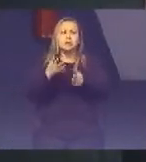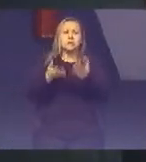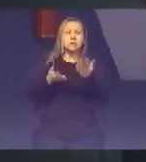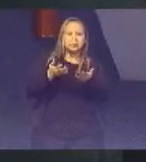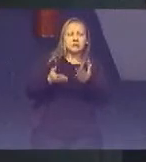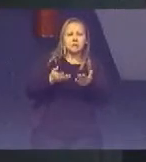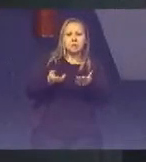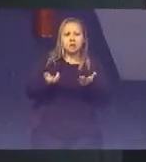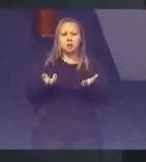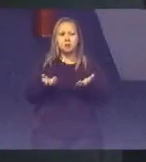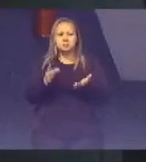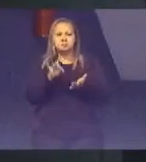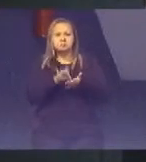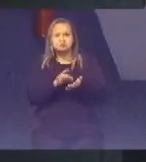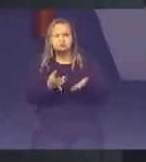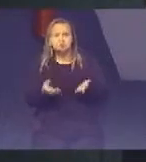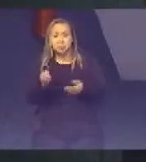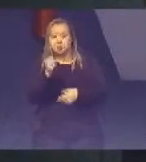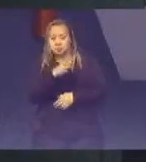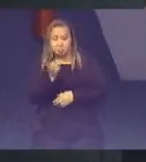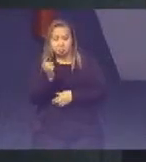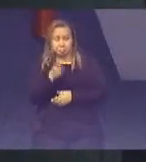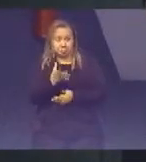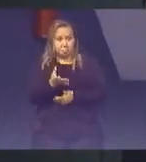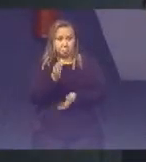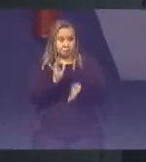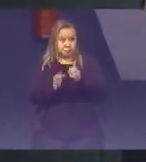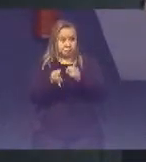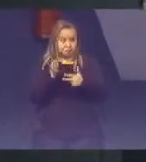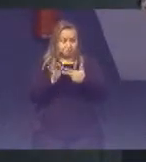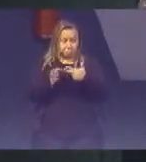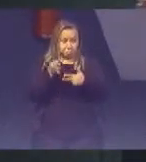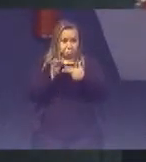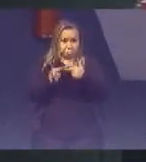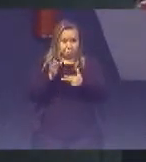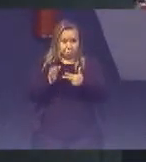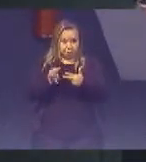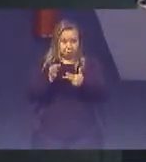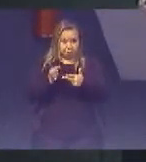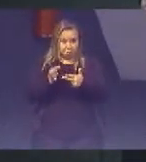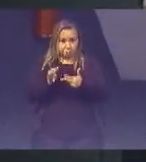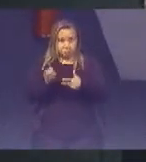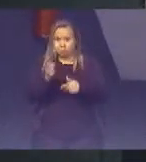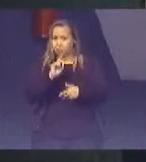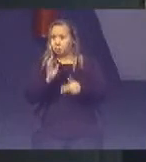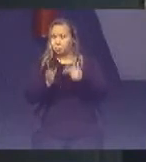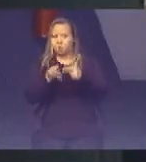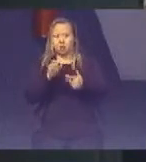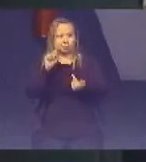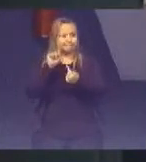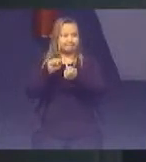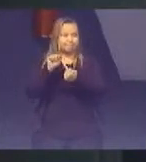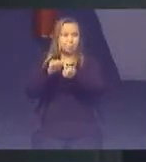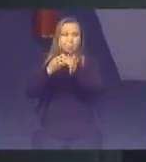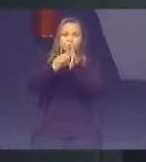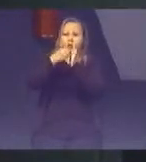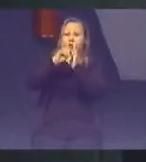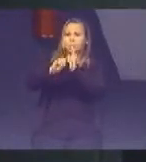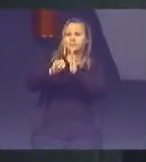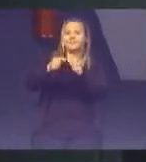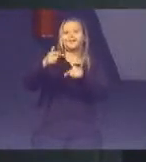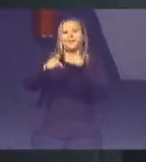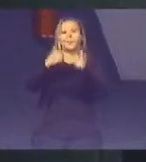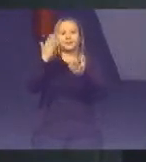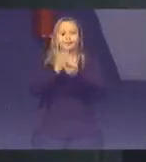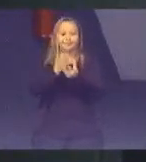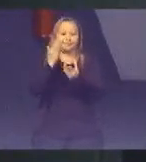Absolutamente novo Novo Para o judiciário E o judiciário Não trabalha com metas E indicadores Ele trabalha com processo